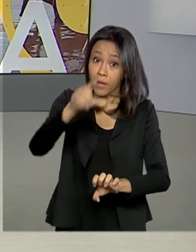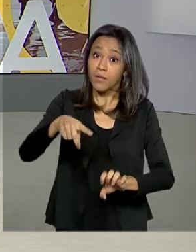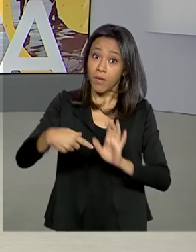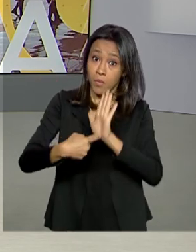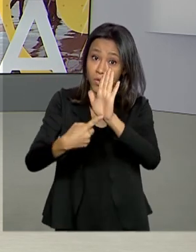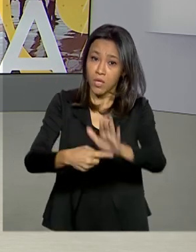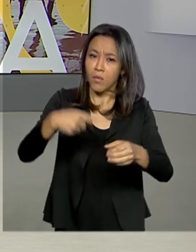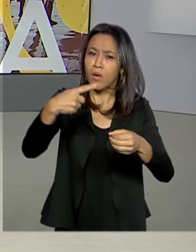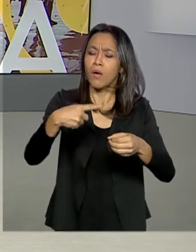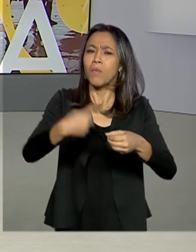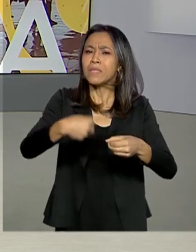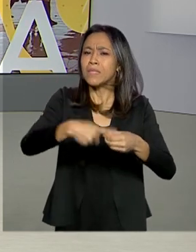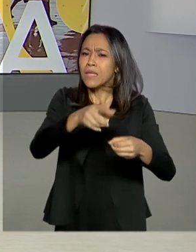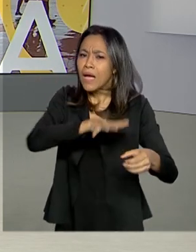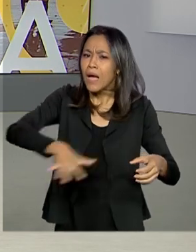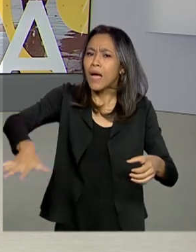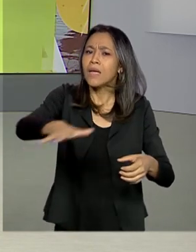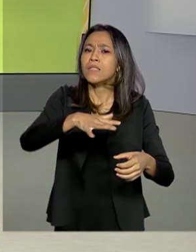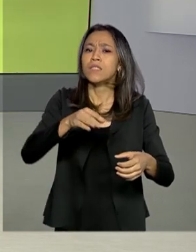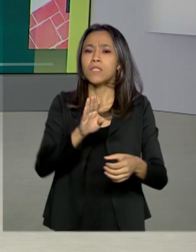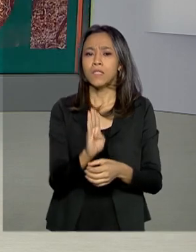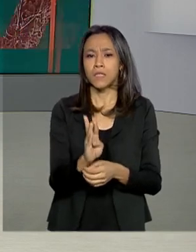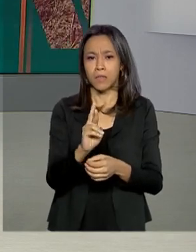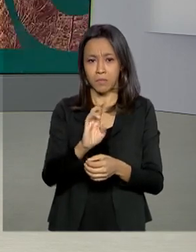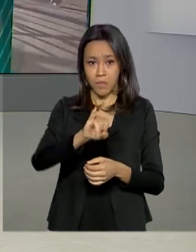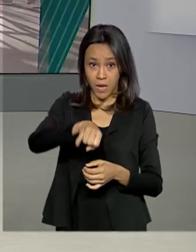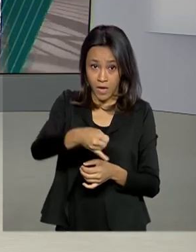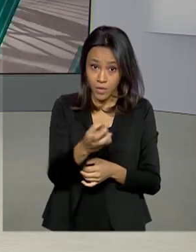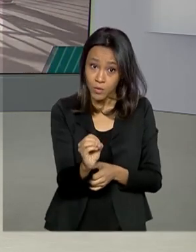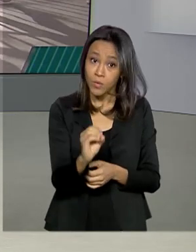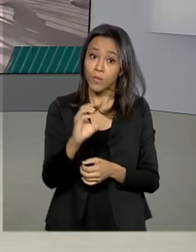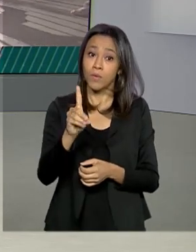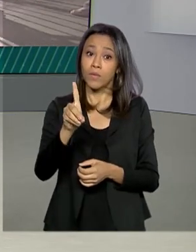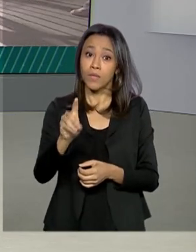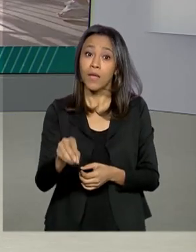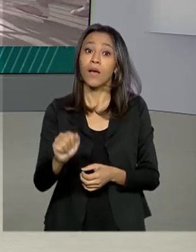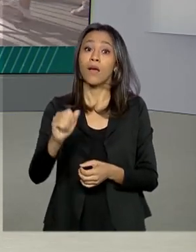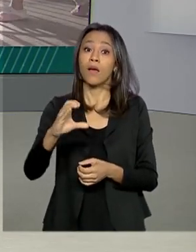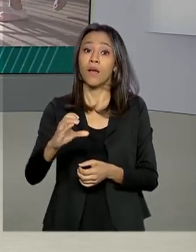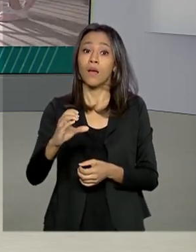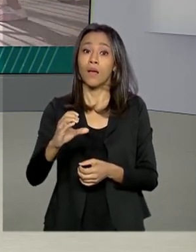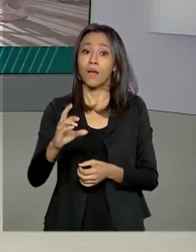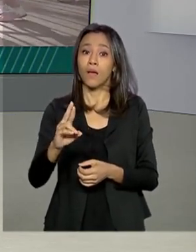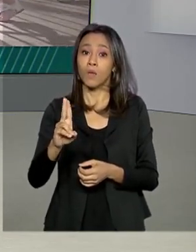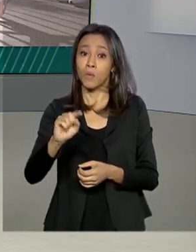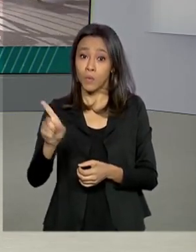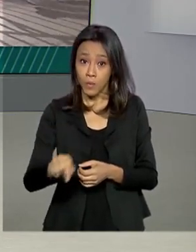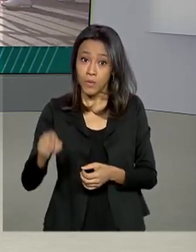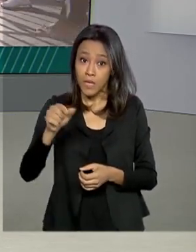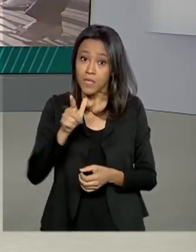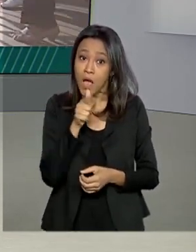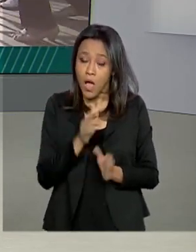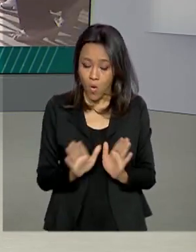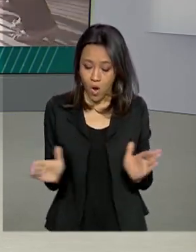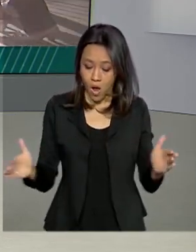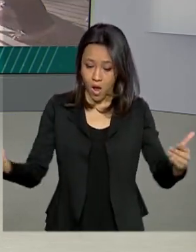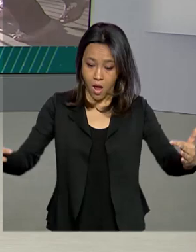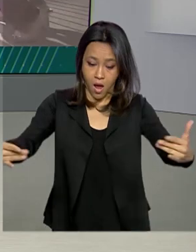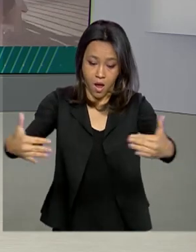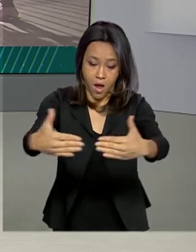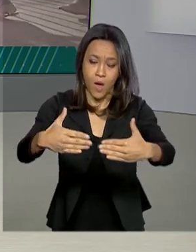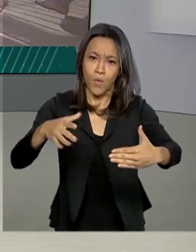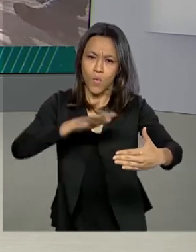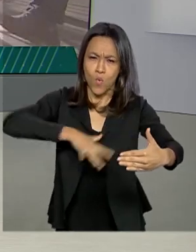Rosa dos Padres, em Brejo da Cruz, construída com recurso federal. O lago artificial, perdão, lago artificial